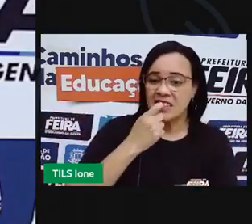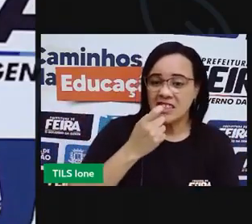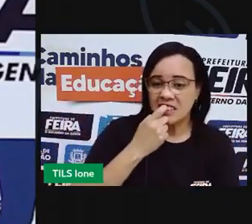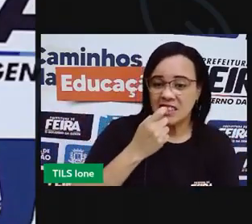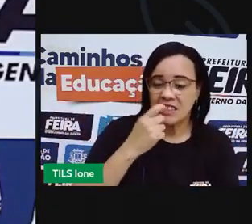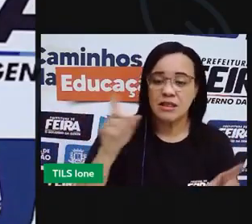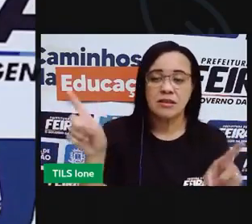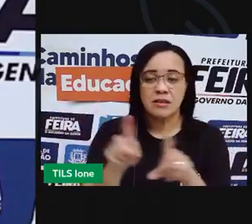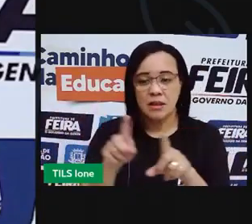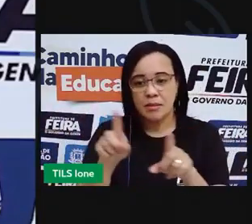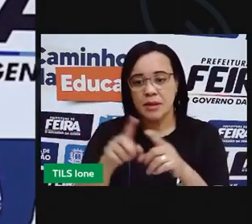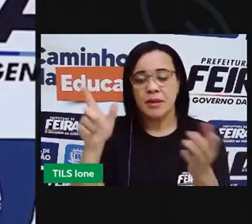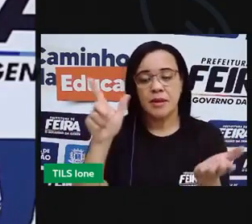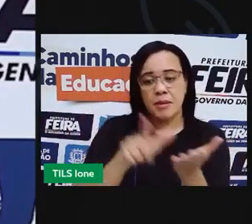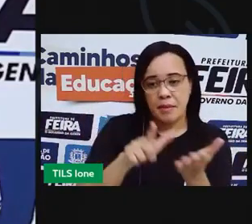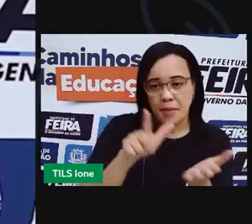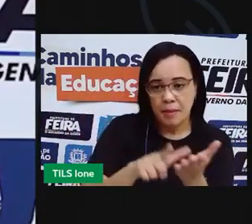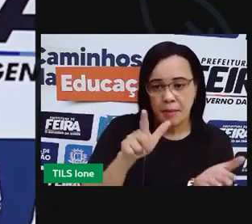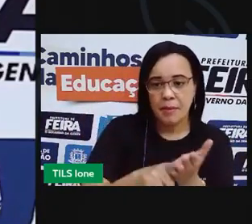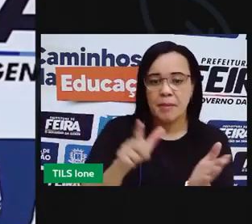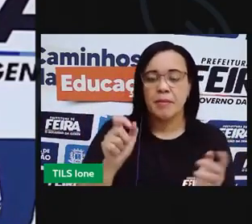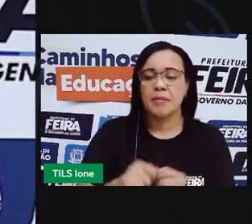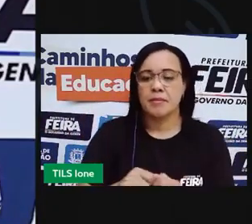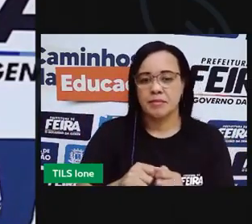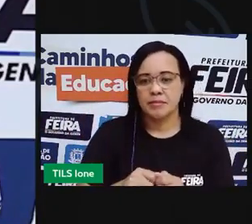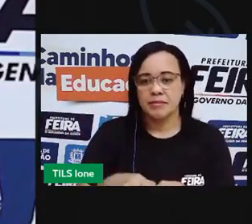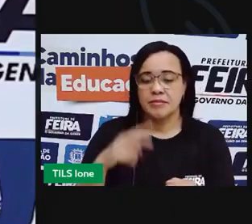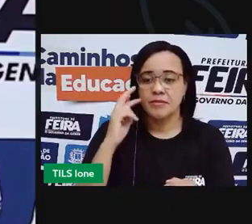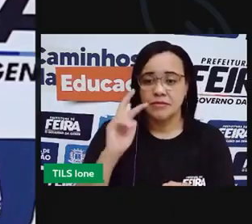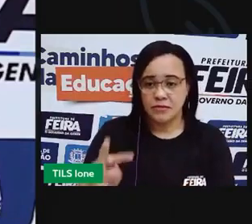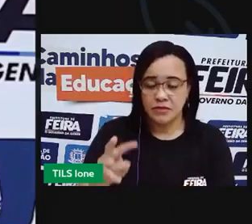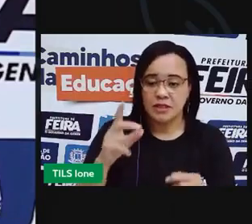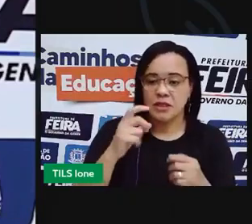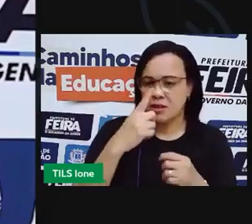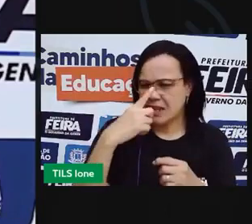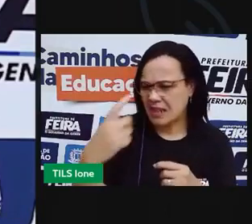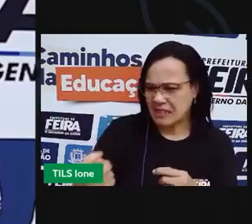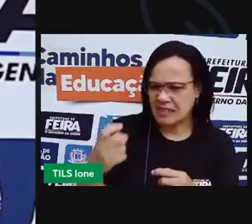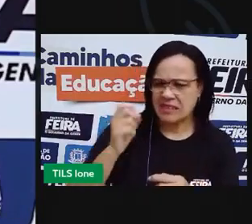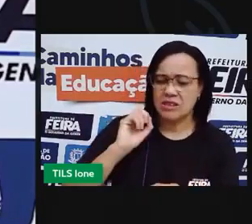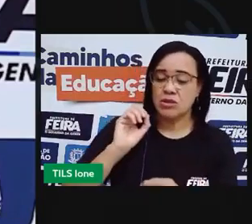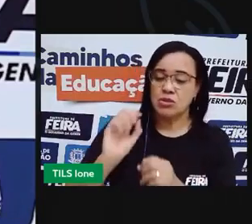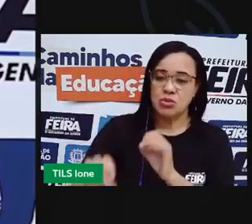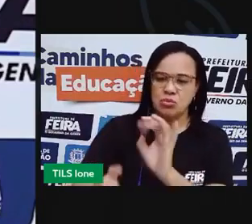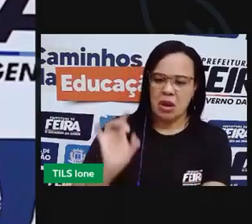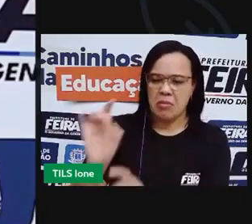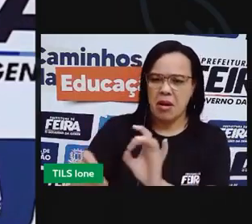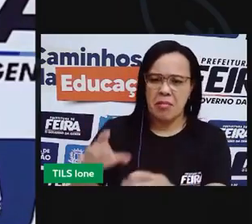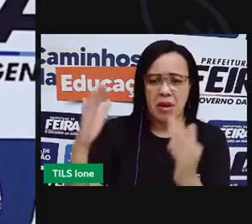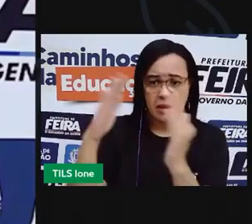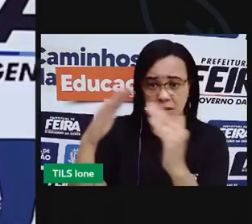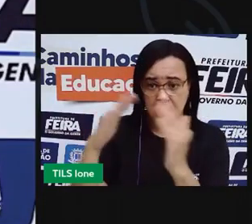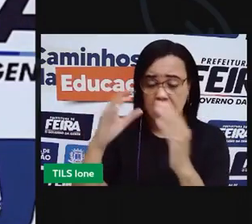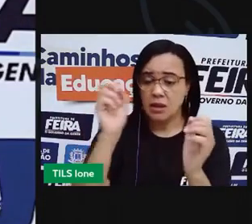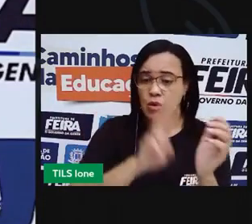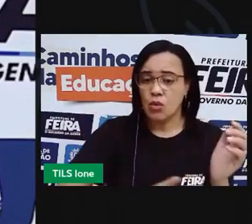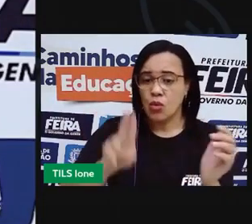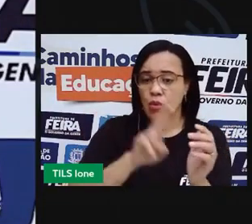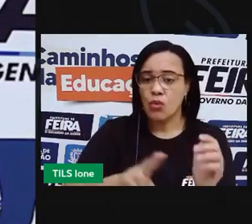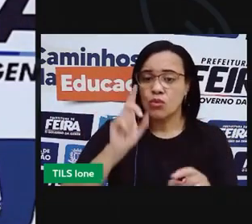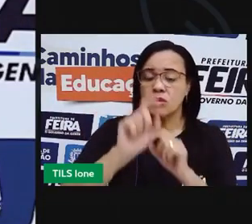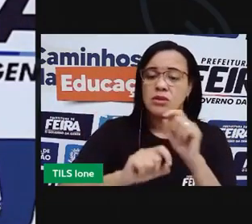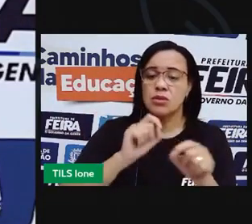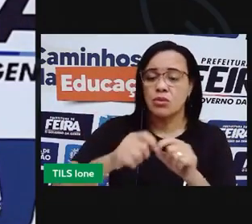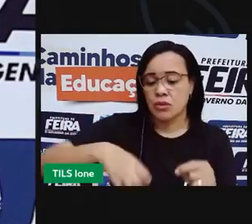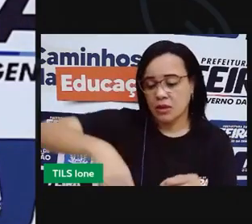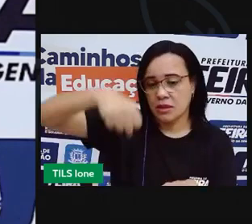e o papel tendo que para fazer os caixos entre os produtos e pagam que podem utilizar o saco de